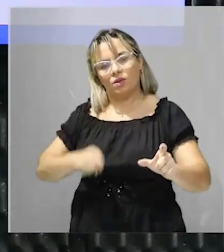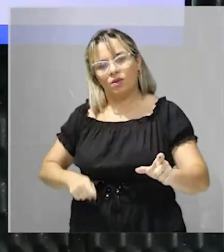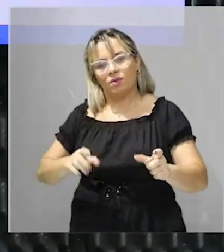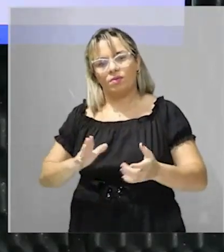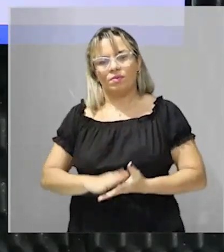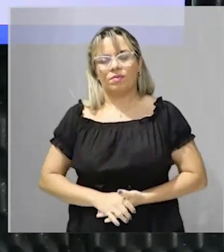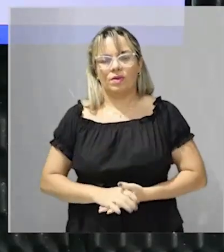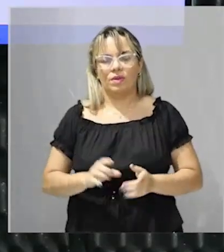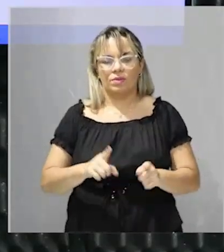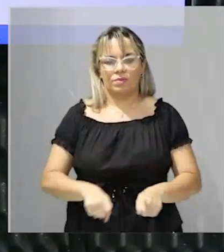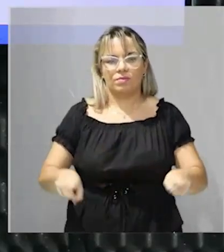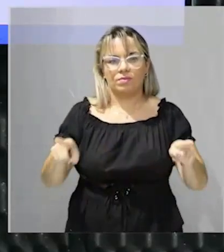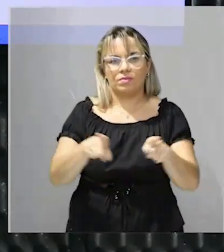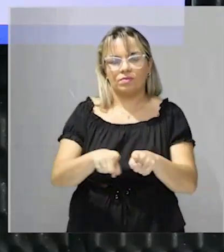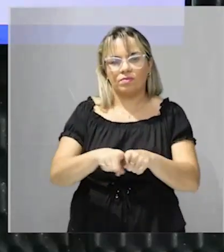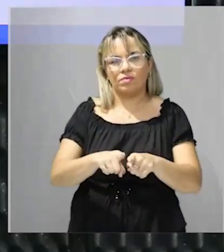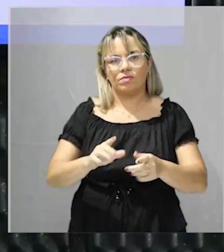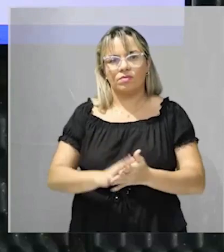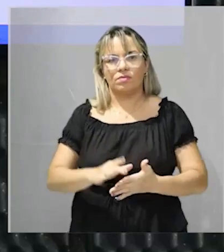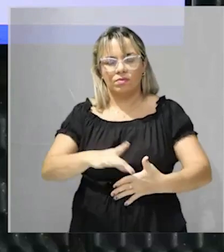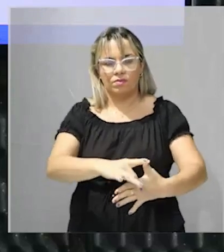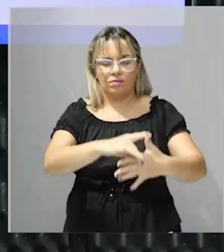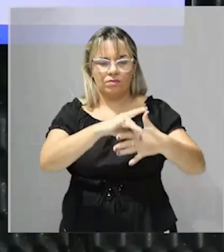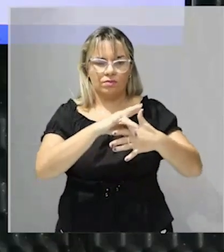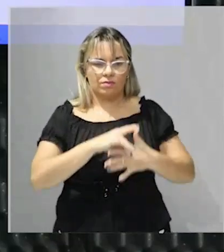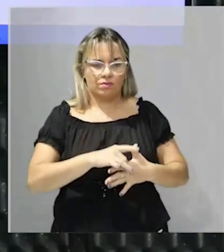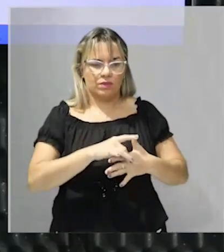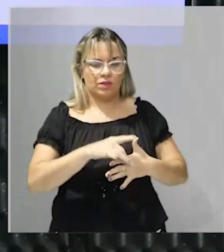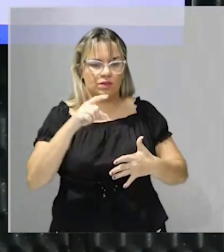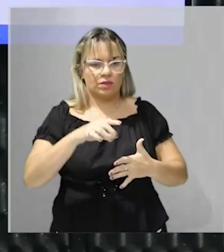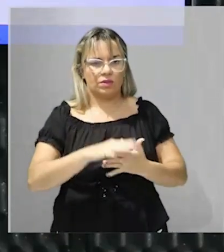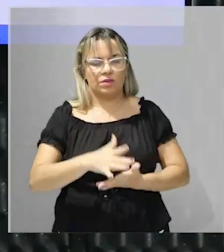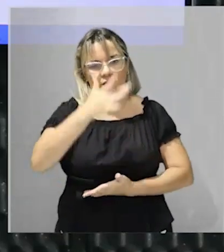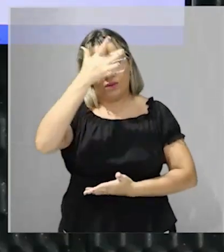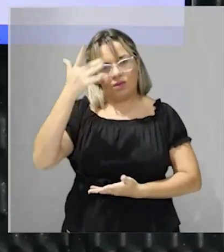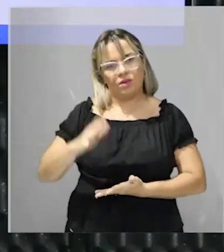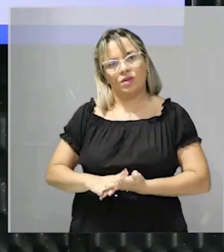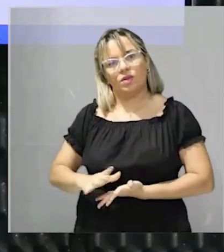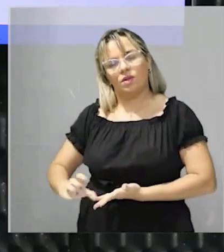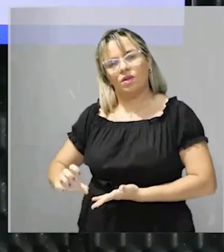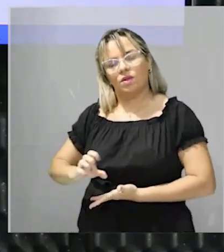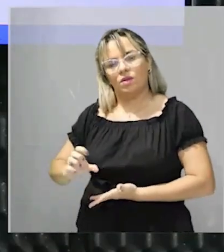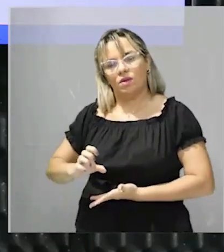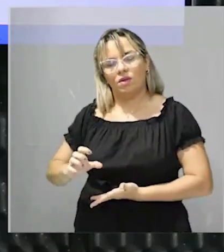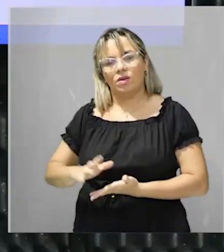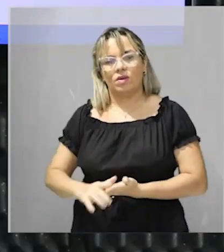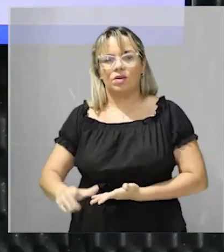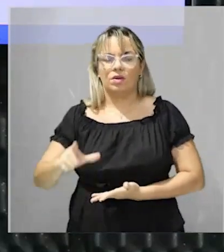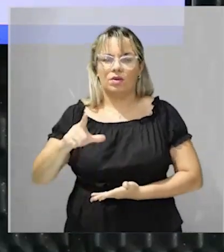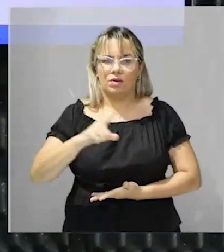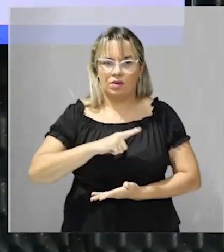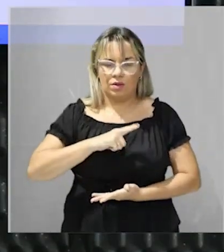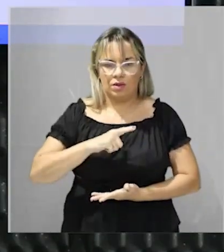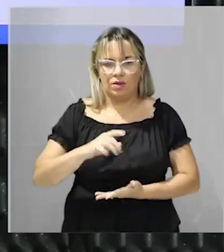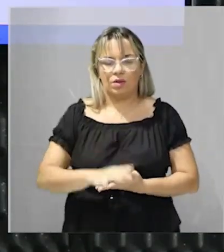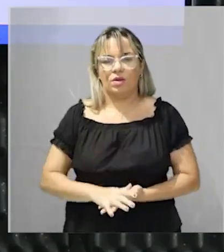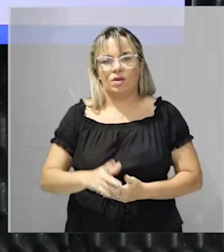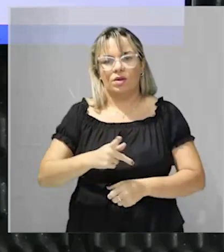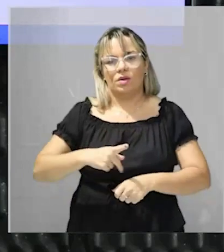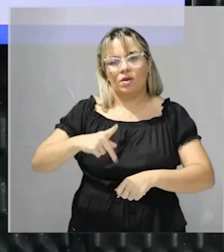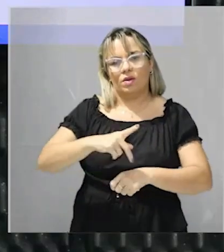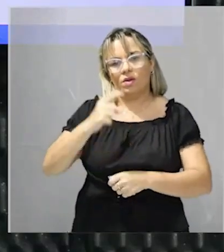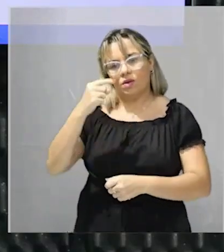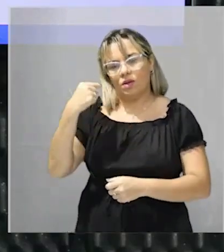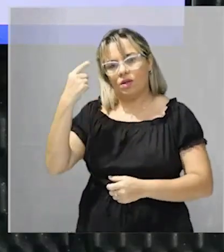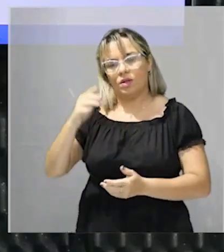processos de independência que foram liderados no setor de elites apesar de se ter no caso da América Espanhola a